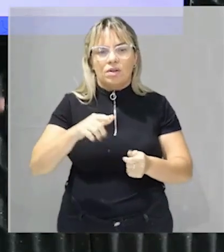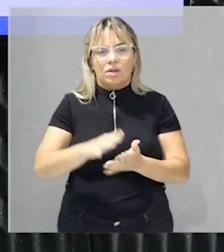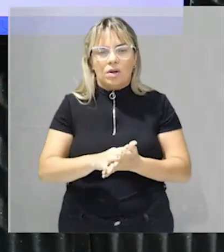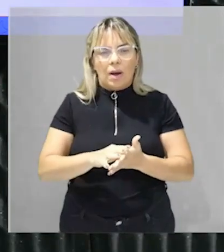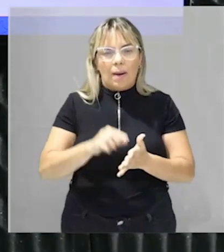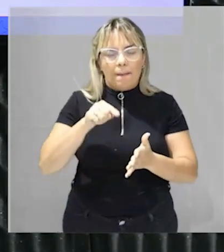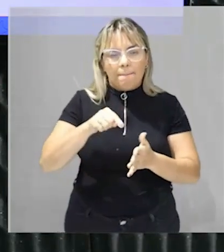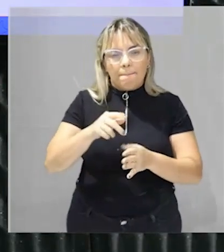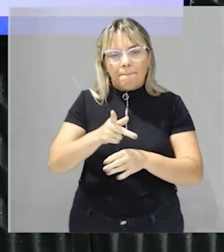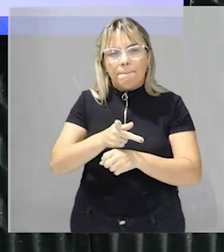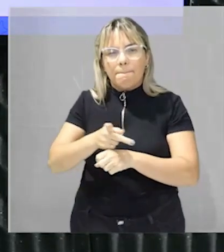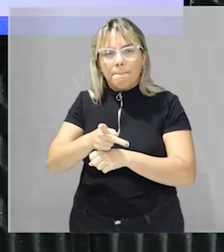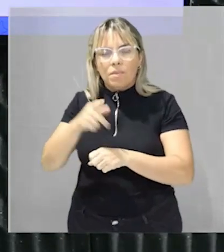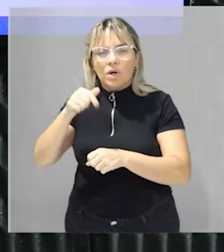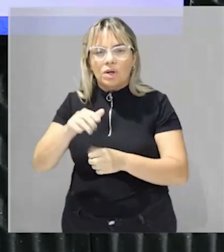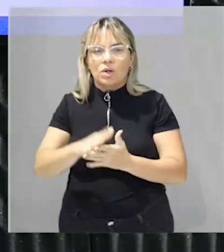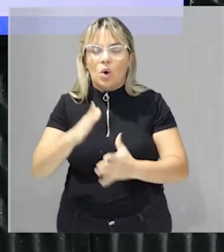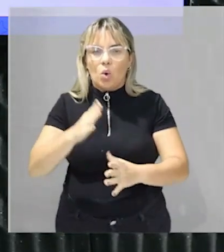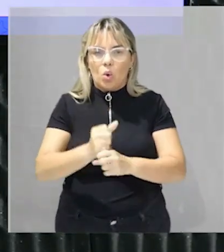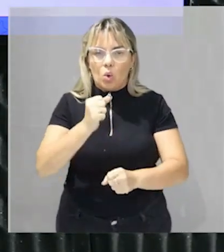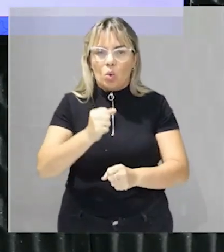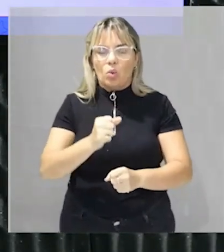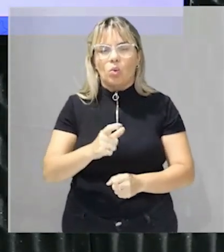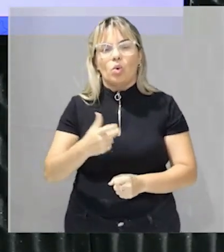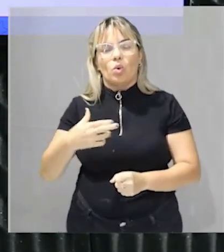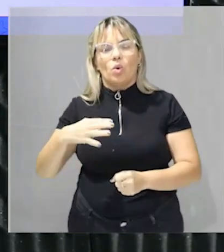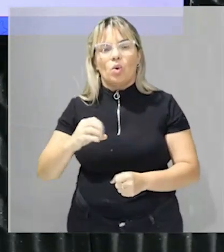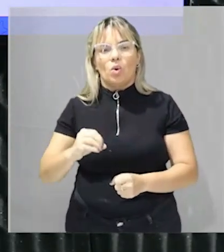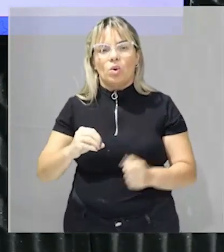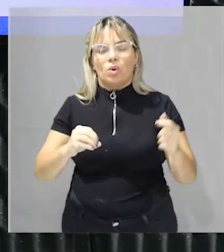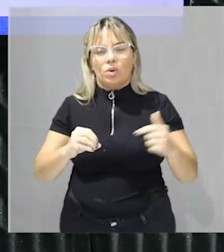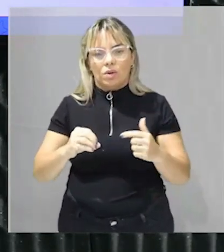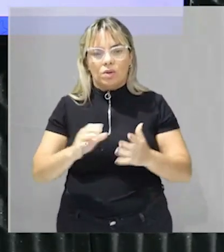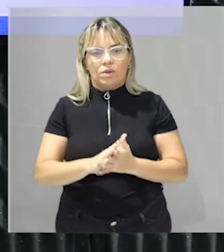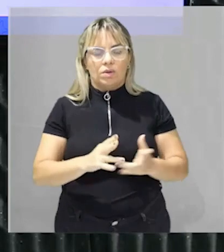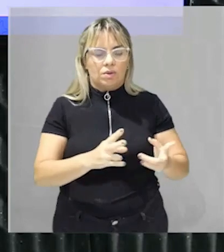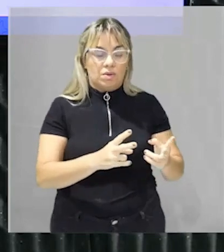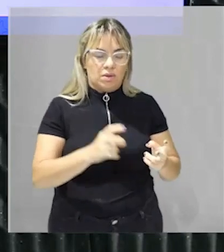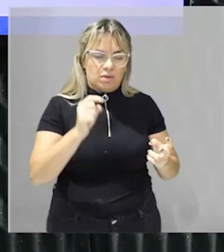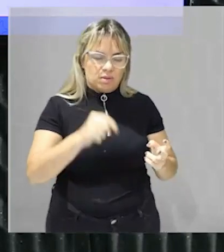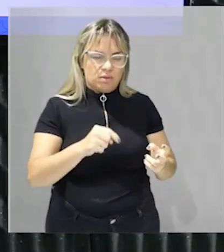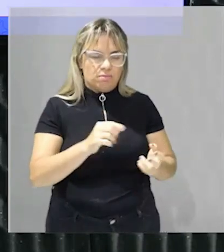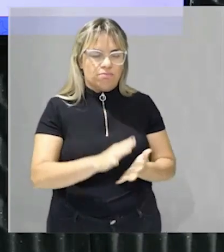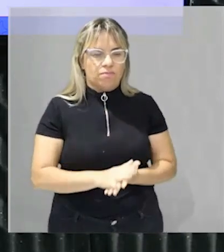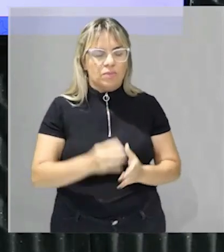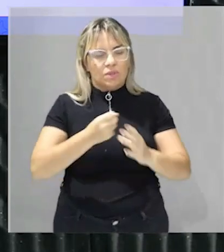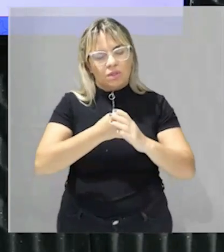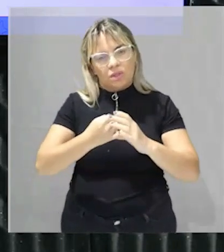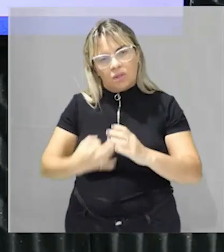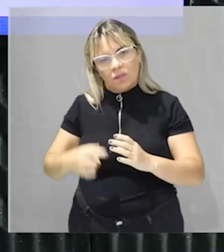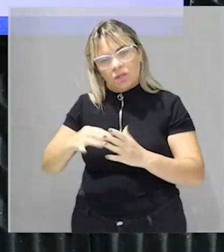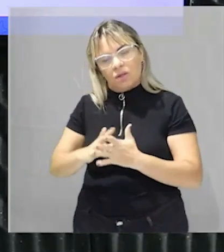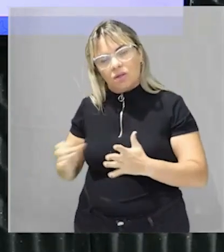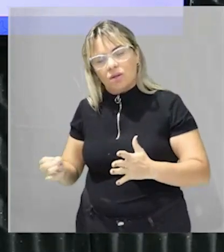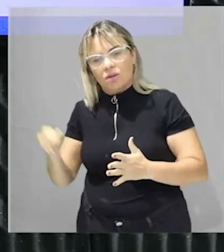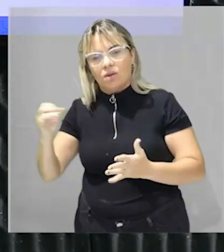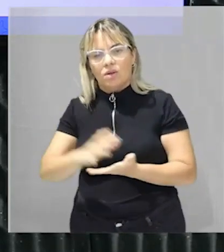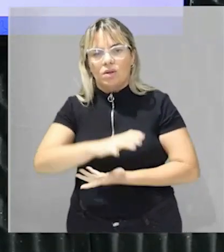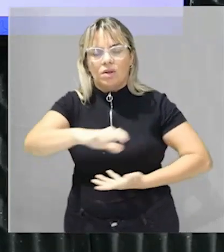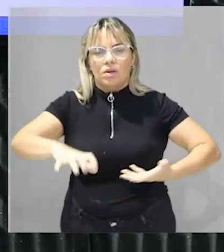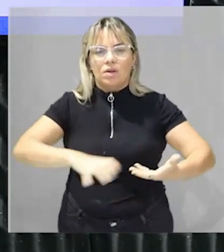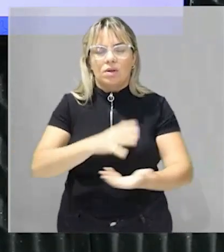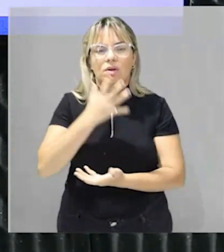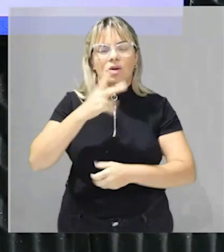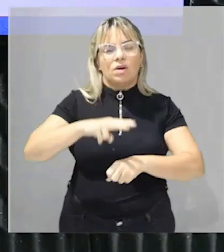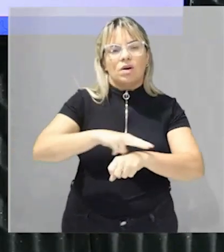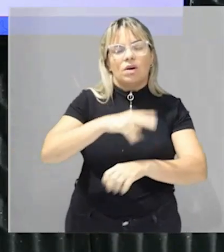também tirar lucro galera tá certo? e dentro dessa perspectiva do lucro uma das características marcantes que a revolução verde